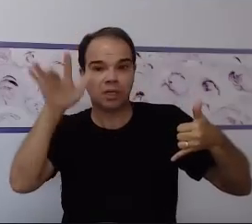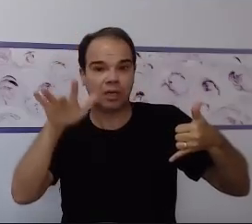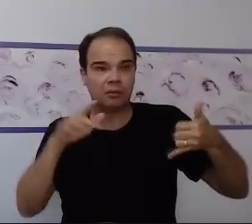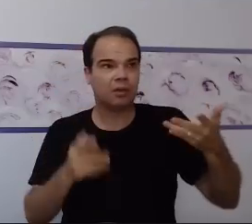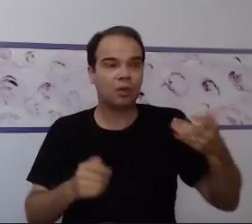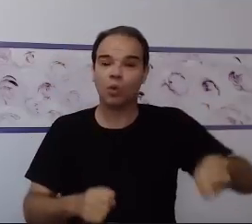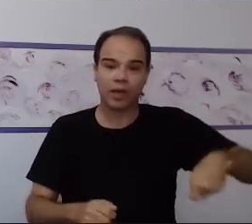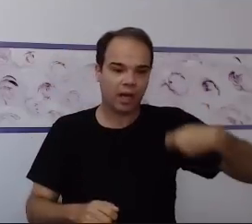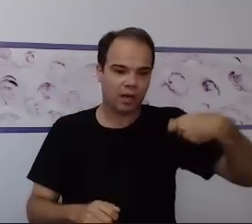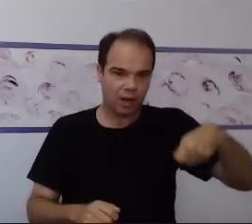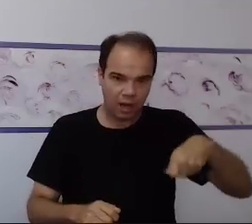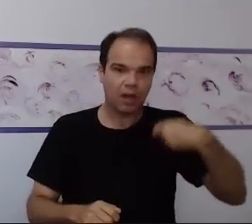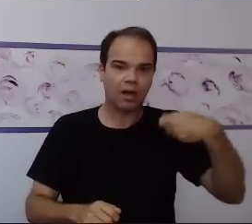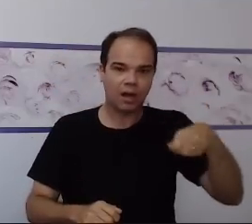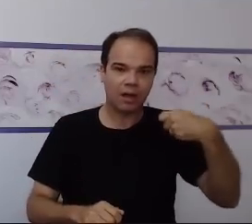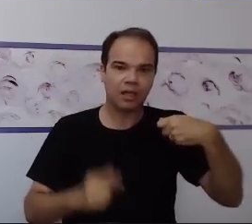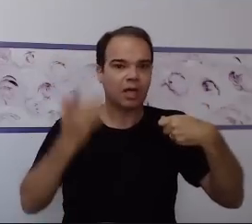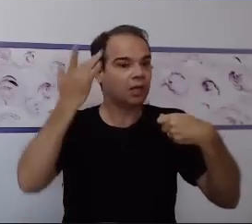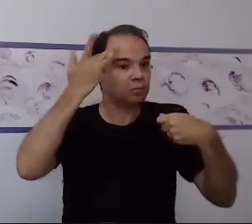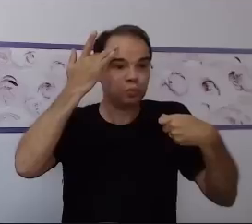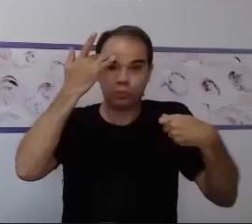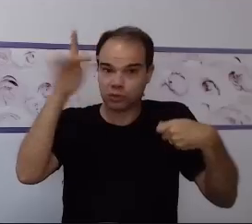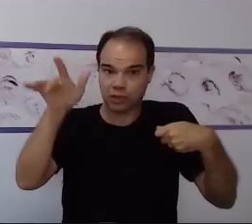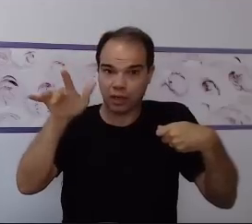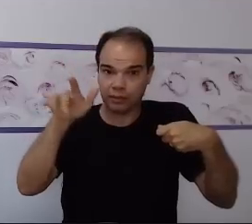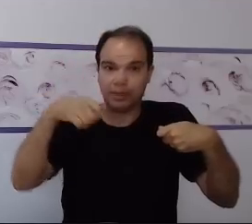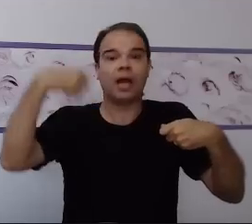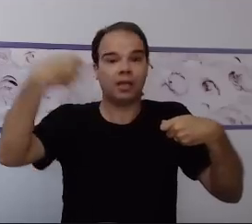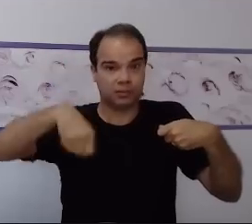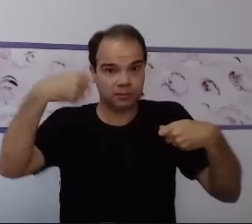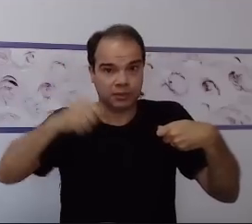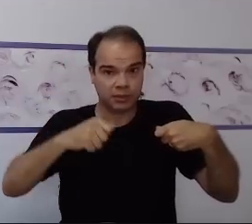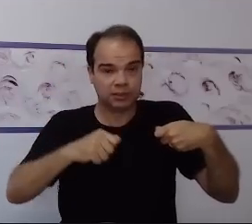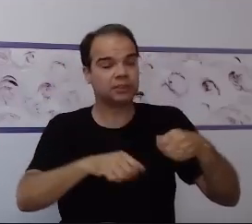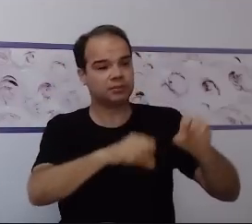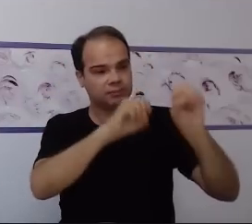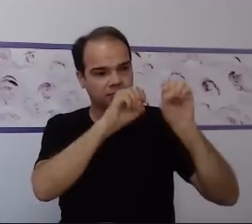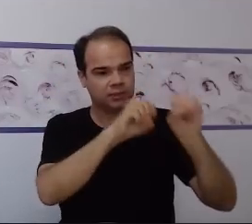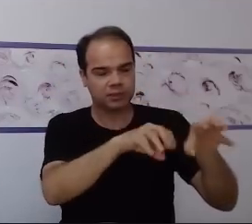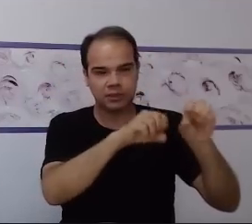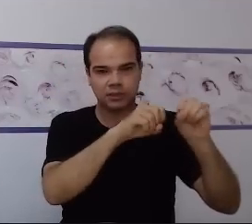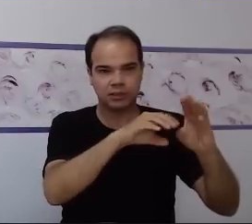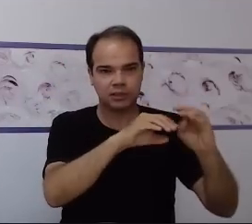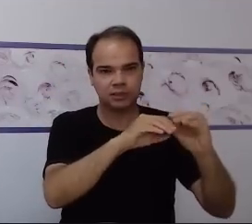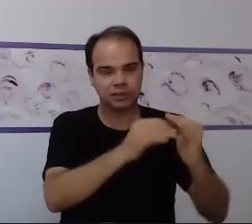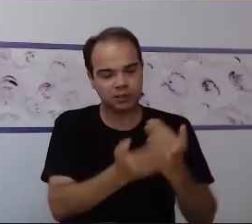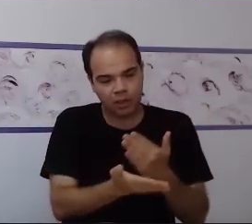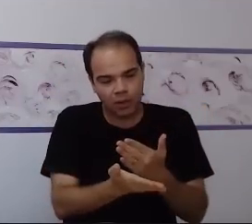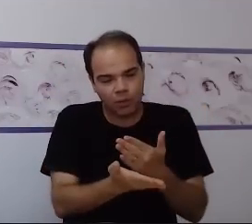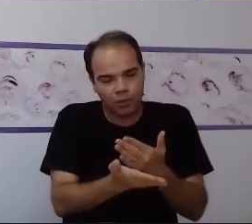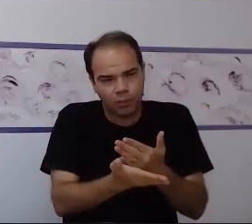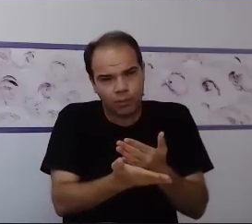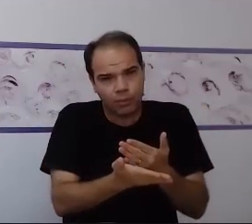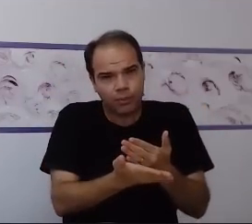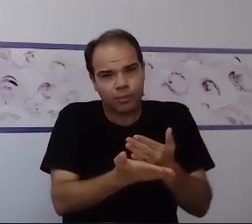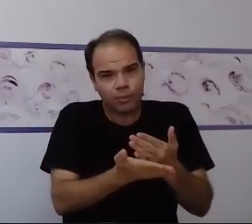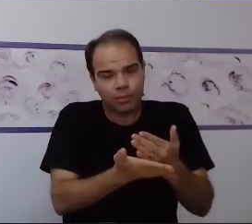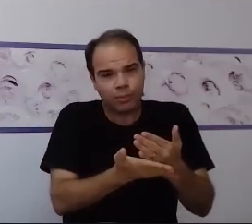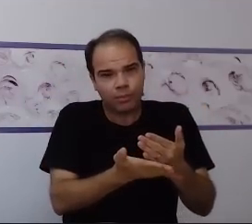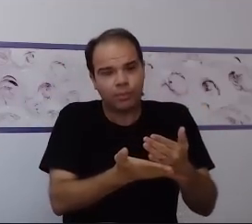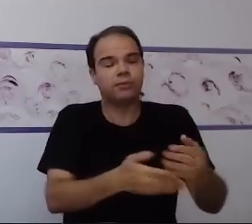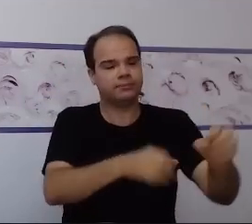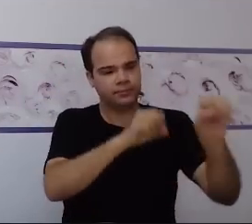uma colher. É o ensinar desde a base. Então, a deficiência intelectual, ela